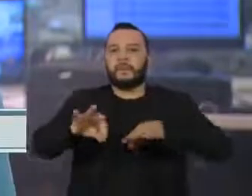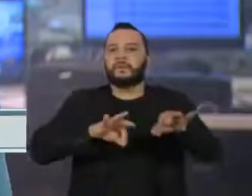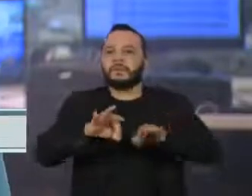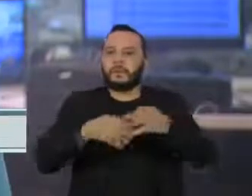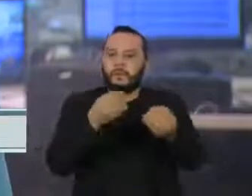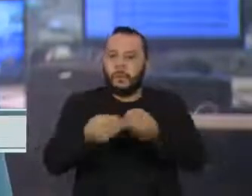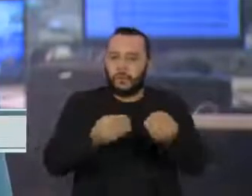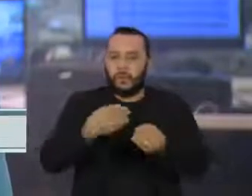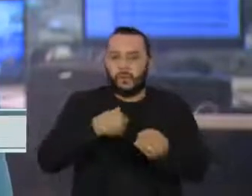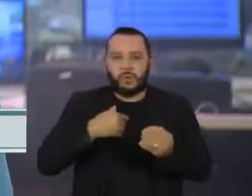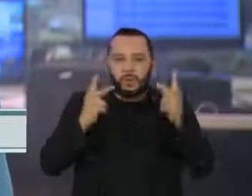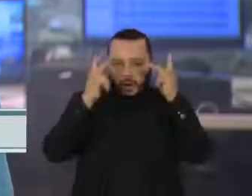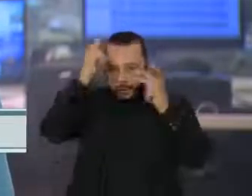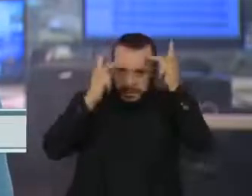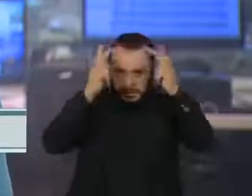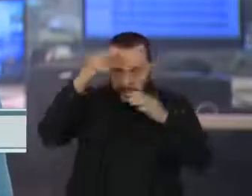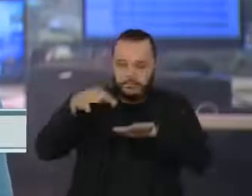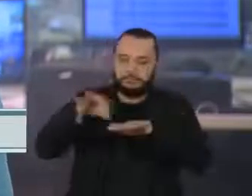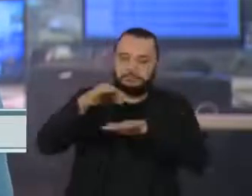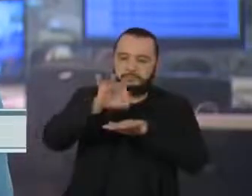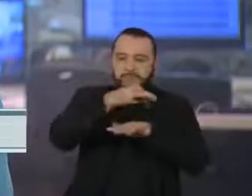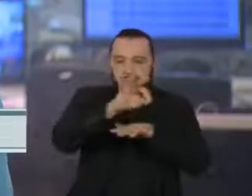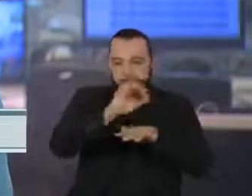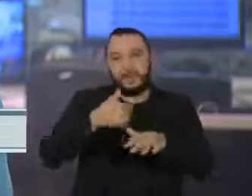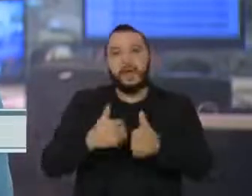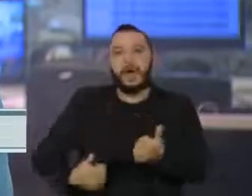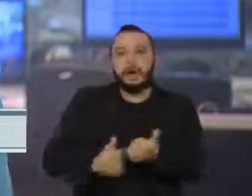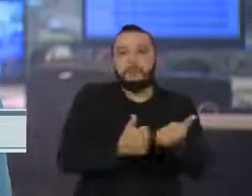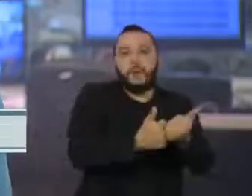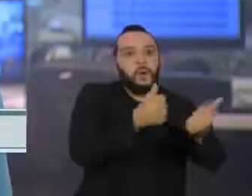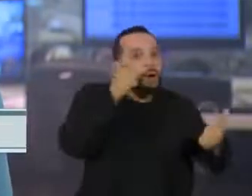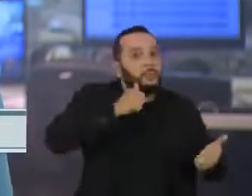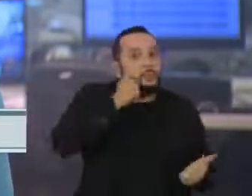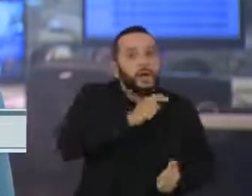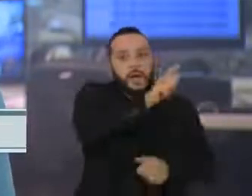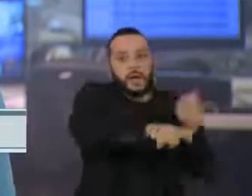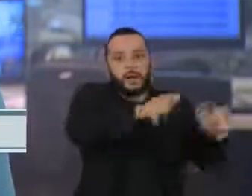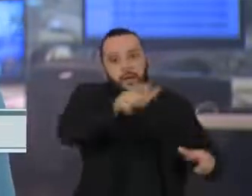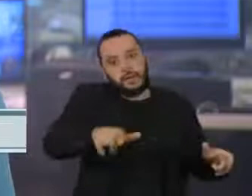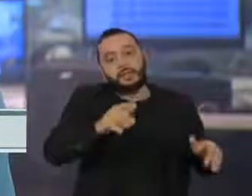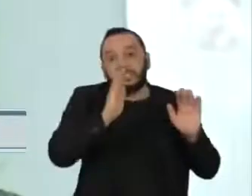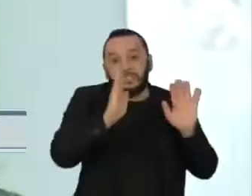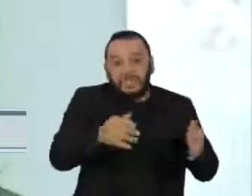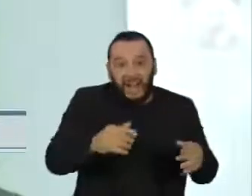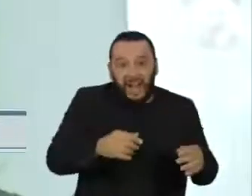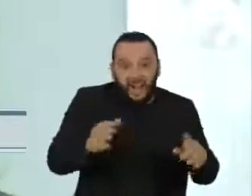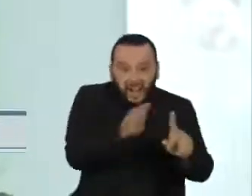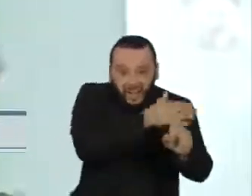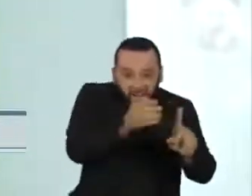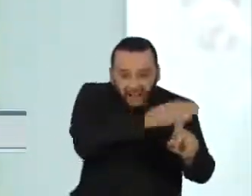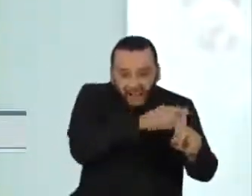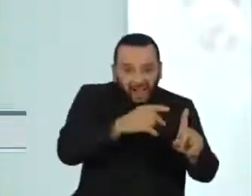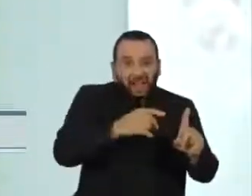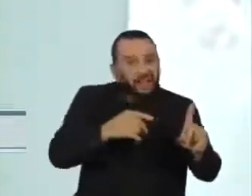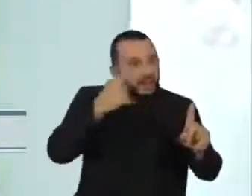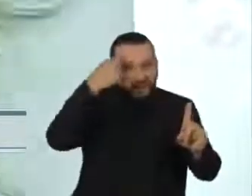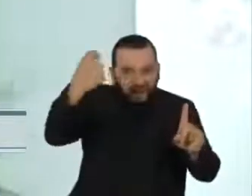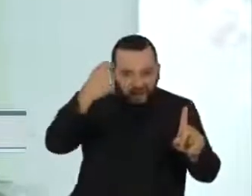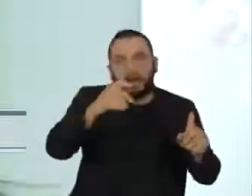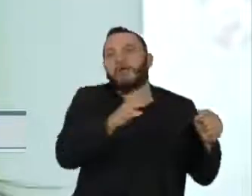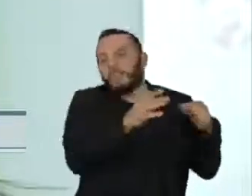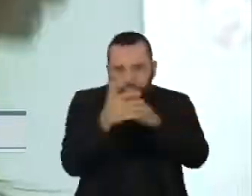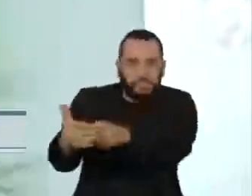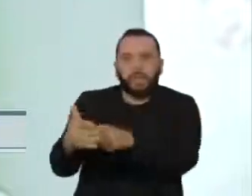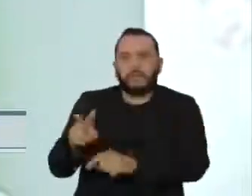transforma cabeleireiros e manicures em aliados das clientes para denunciar a agressão. É no salão de beleza